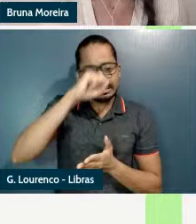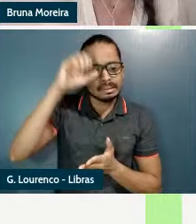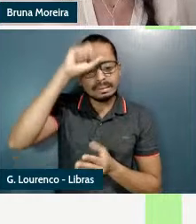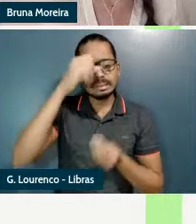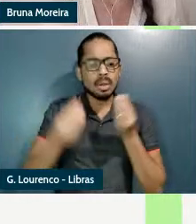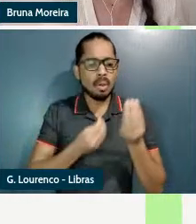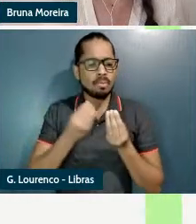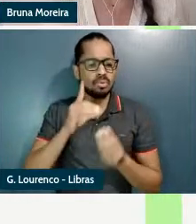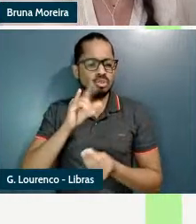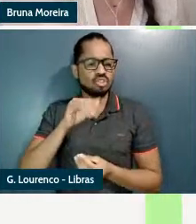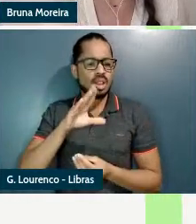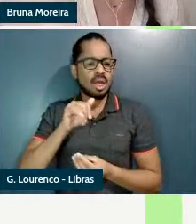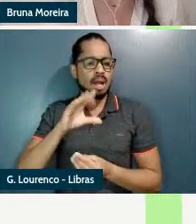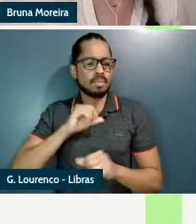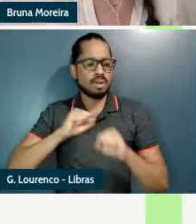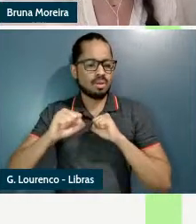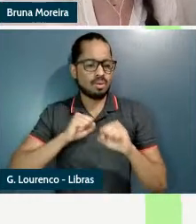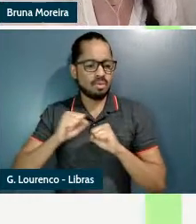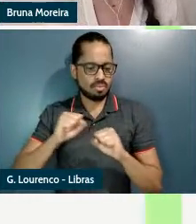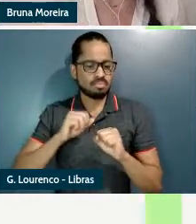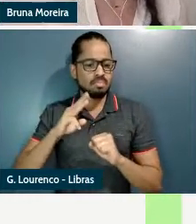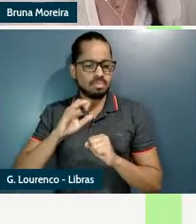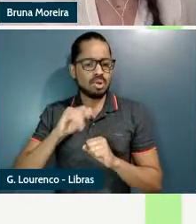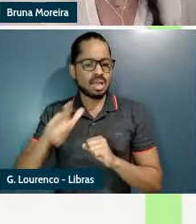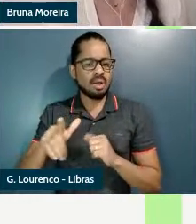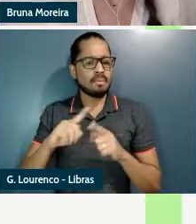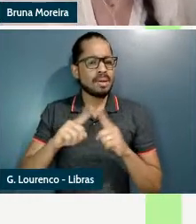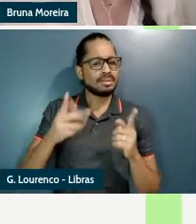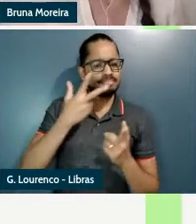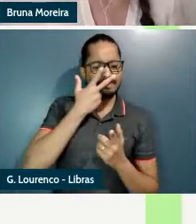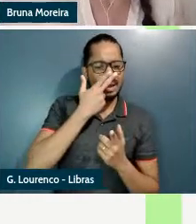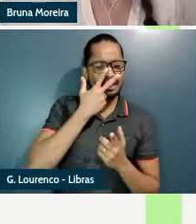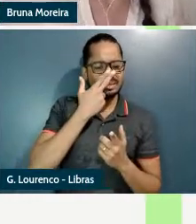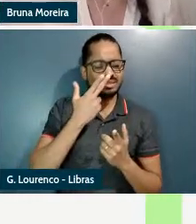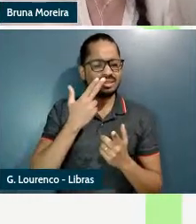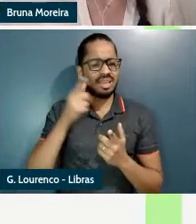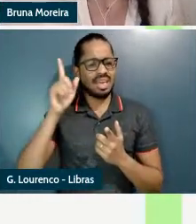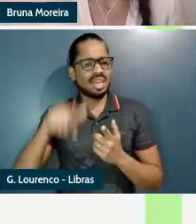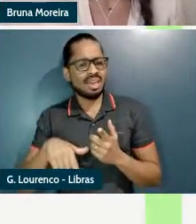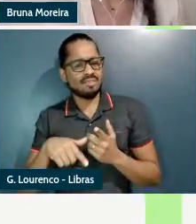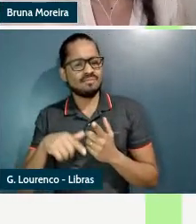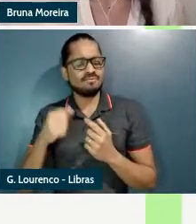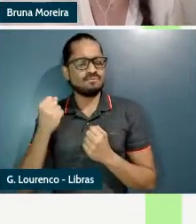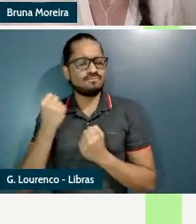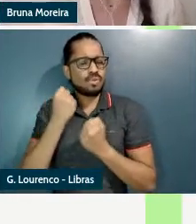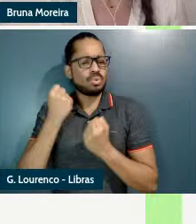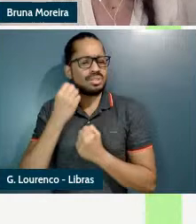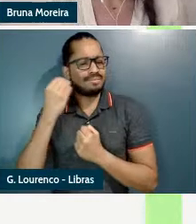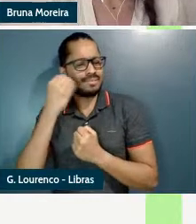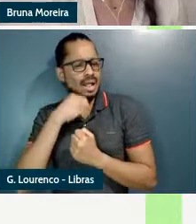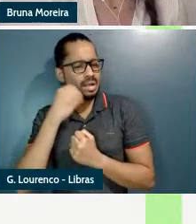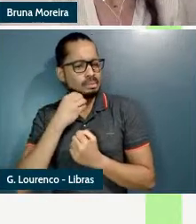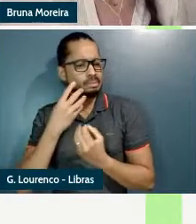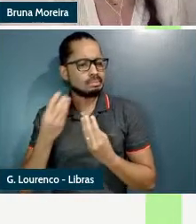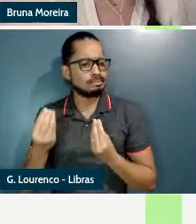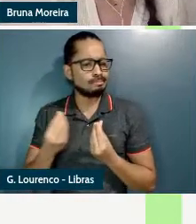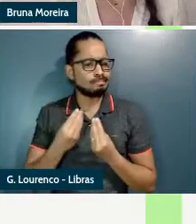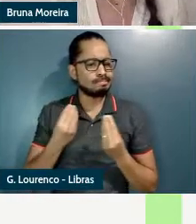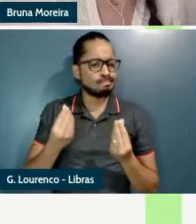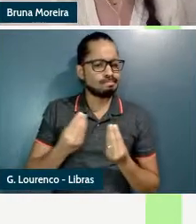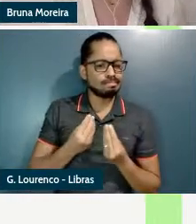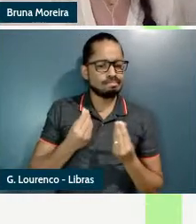uma força existencial parece um pouco fraca pra dizer quebrável é o que quebraria em um mundo possível né